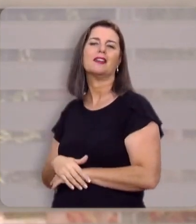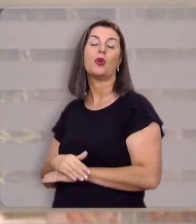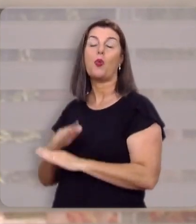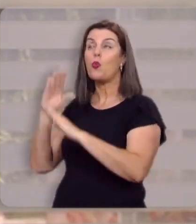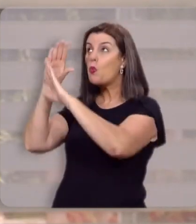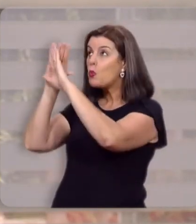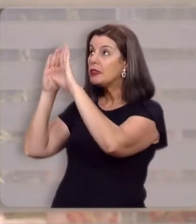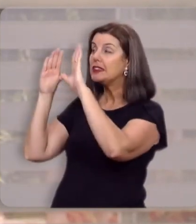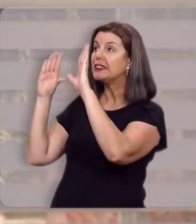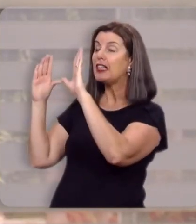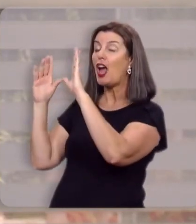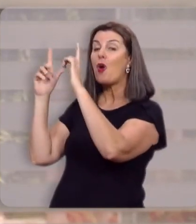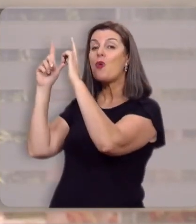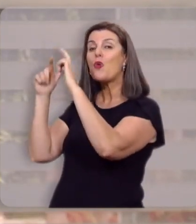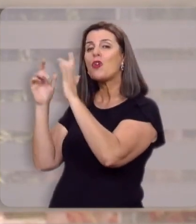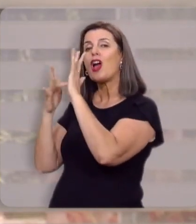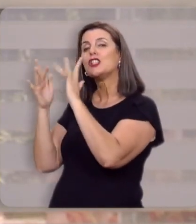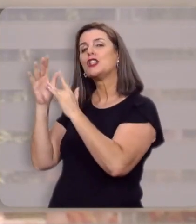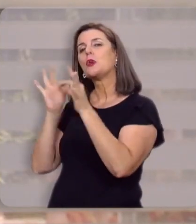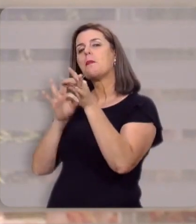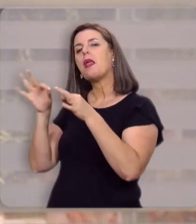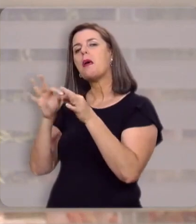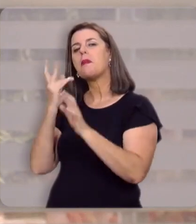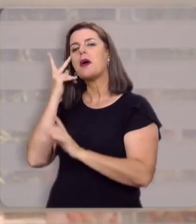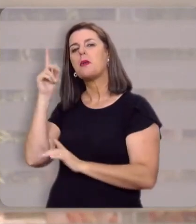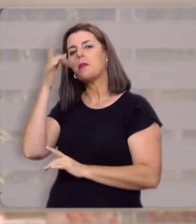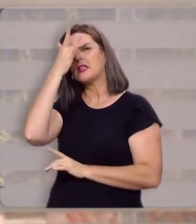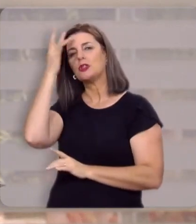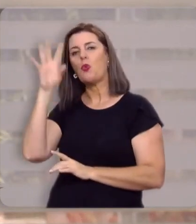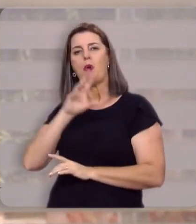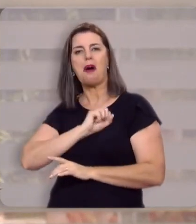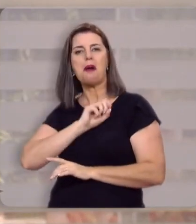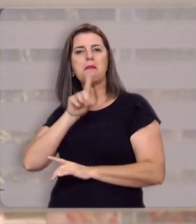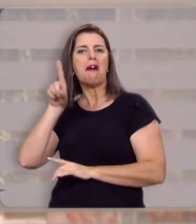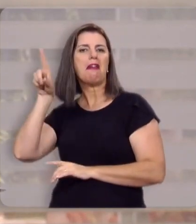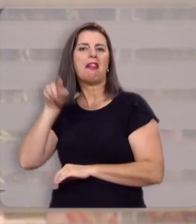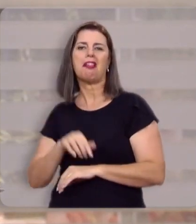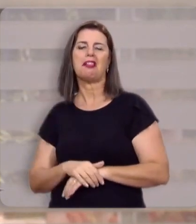o céu é o lugar que Jesus preparou para aqueles que o amam,